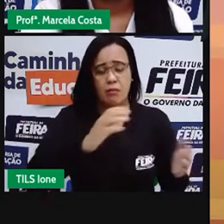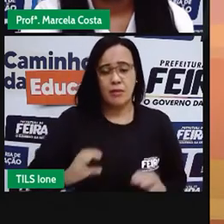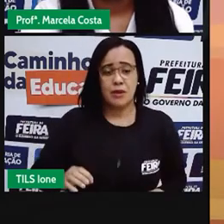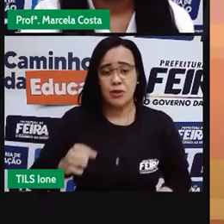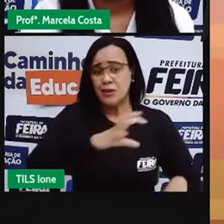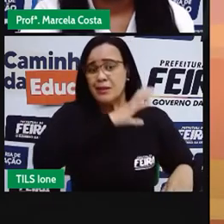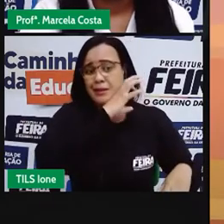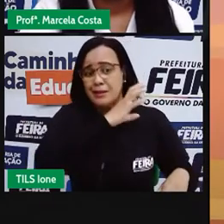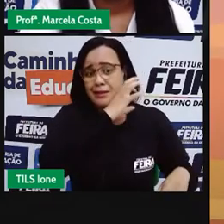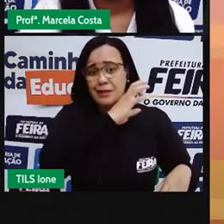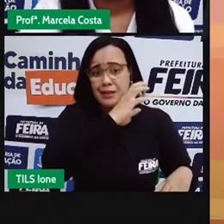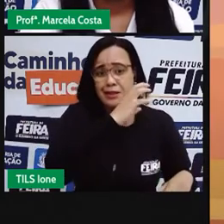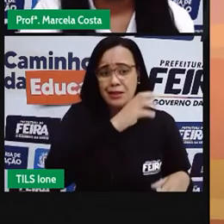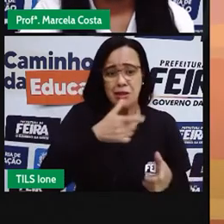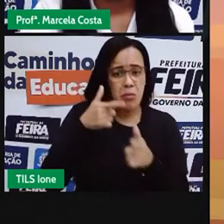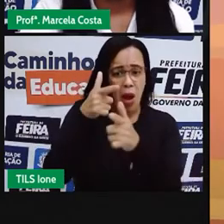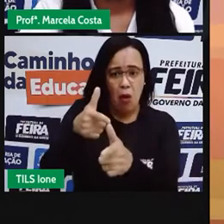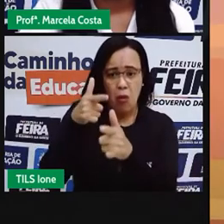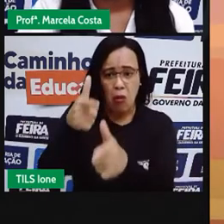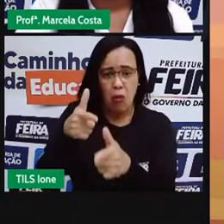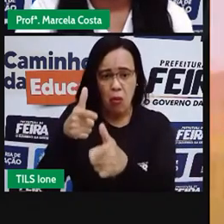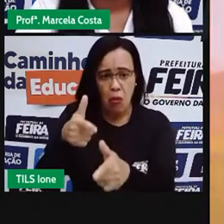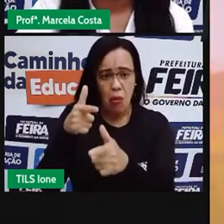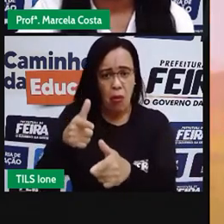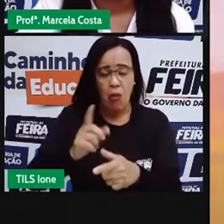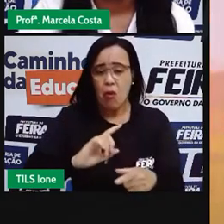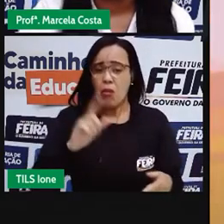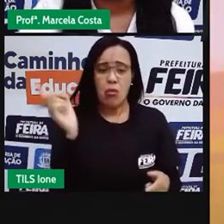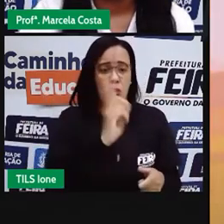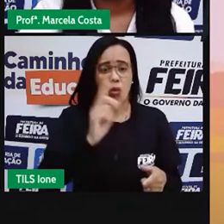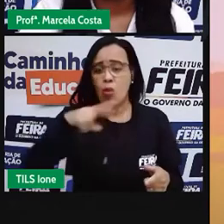nunca mais duvidaram de sua coragem.